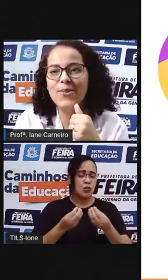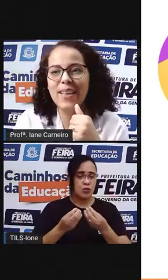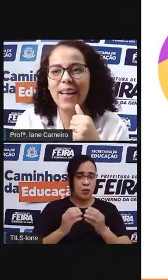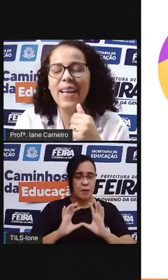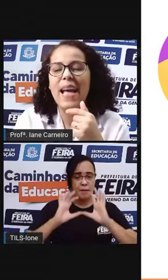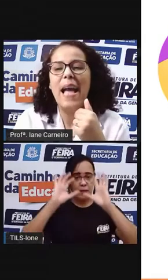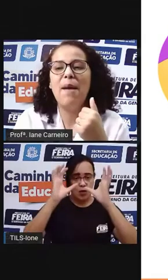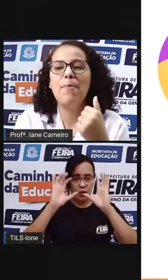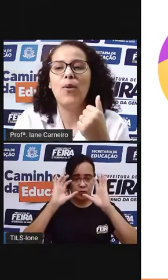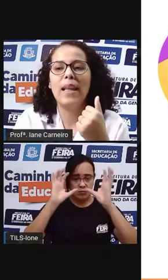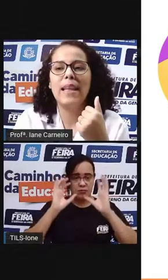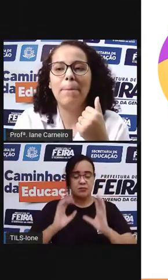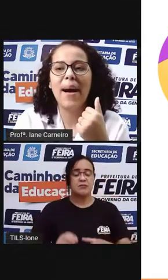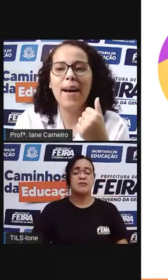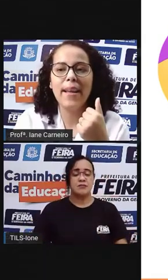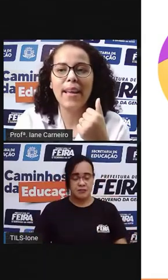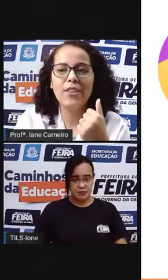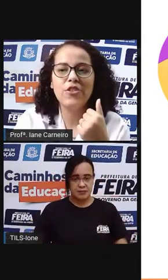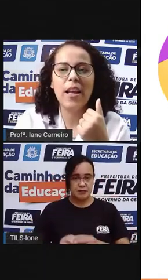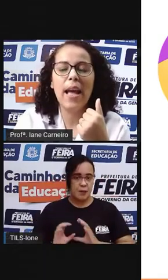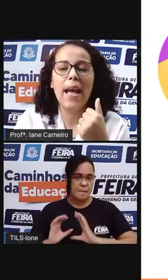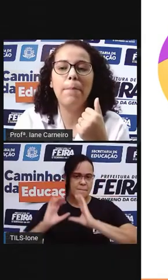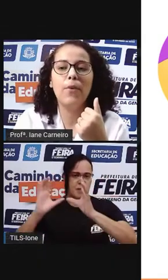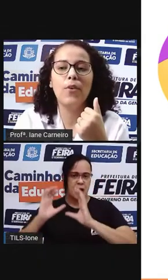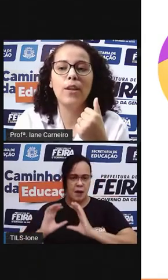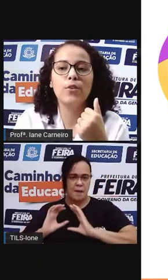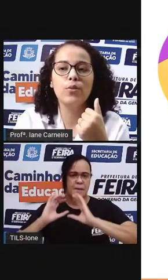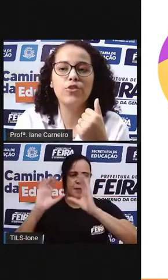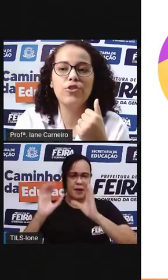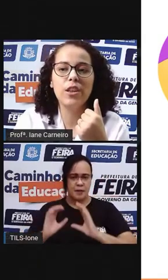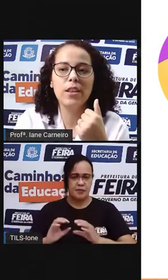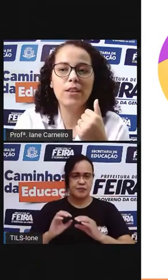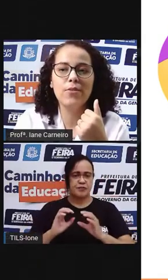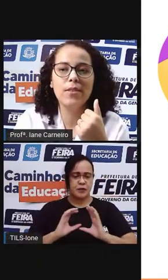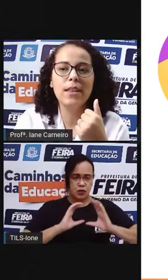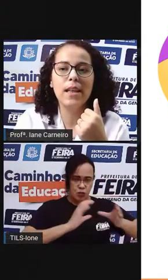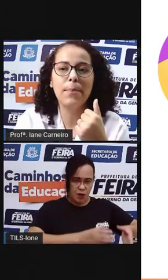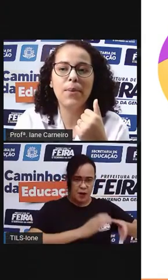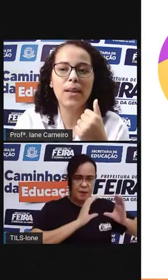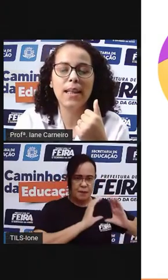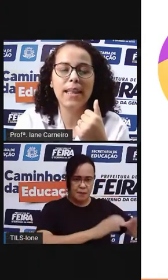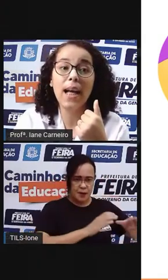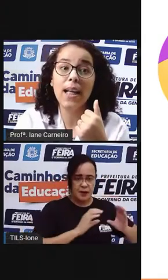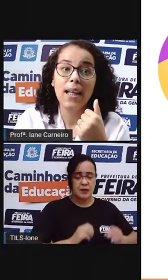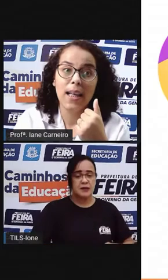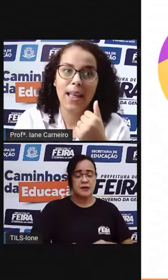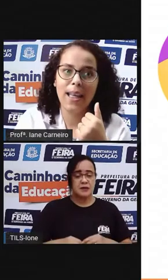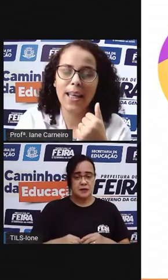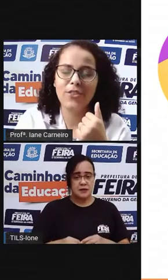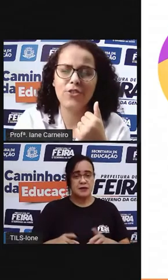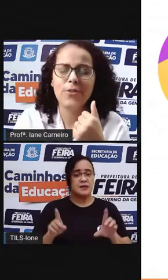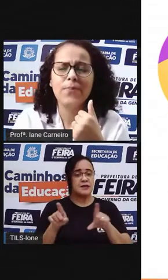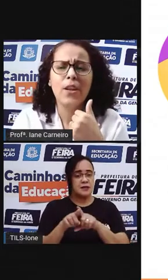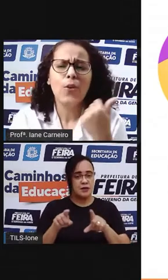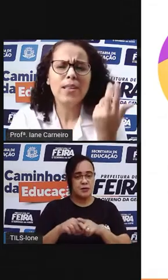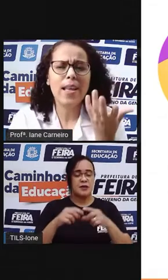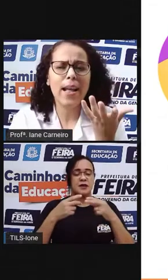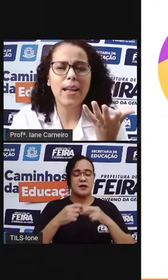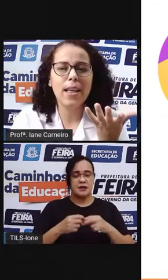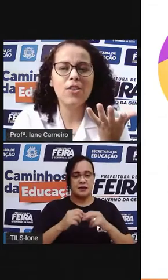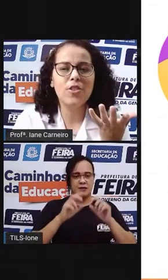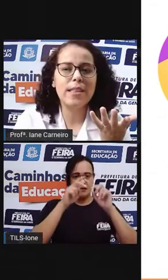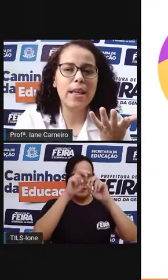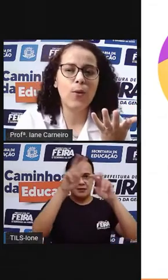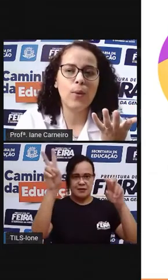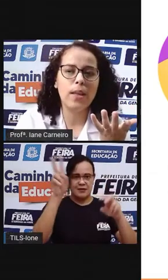mão, né? É bola na parede, é bola no chão e é bola na rede. O que